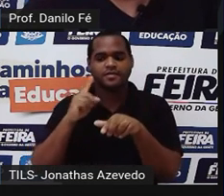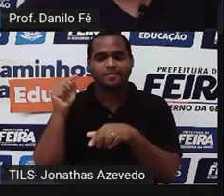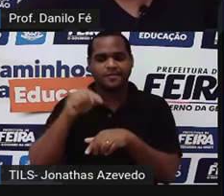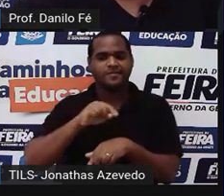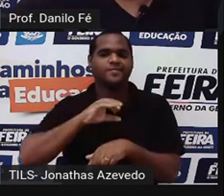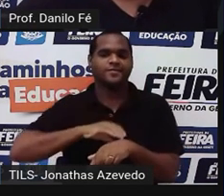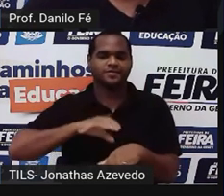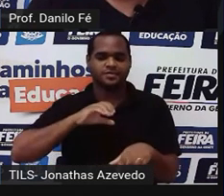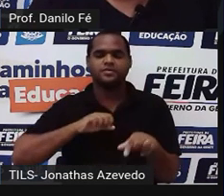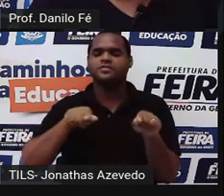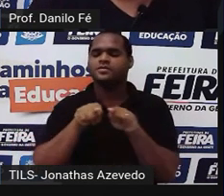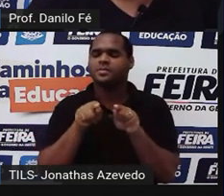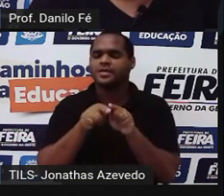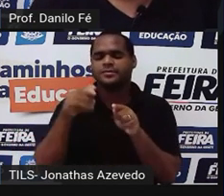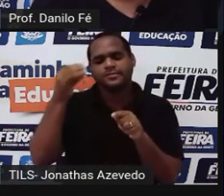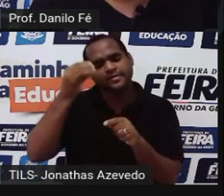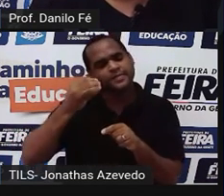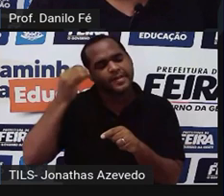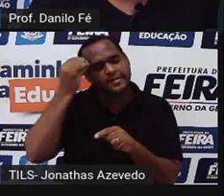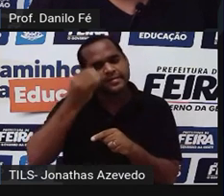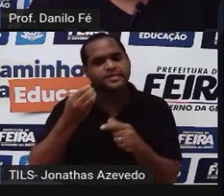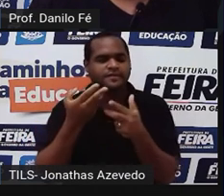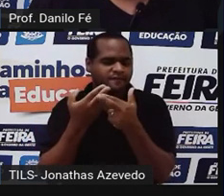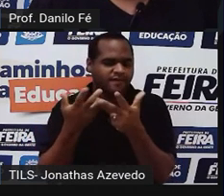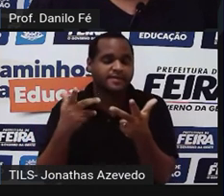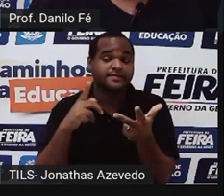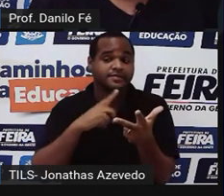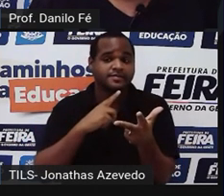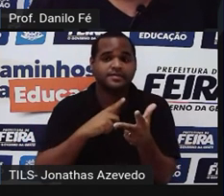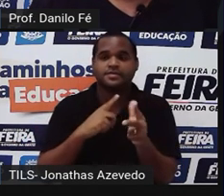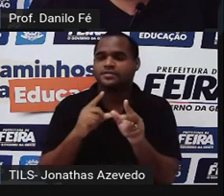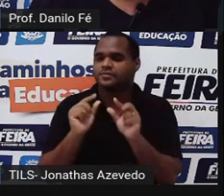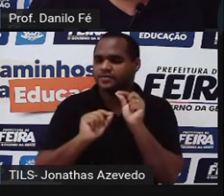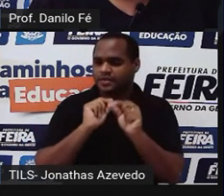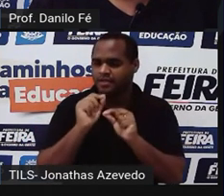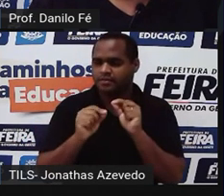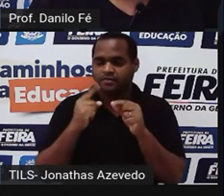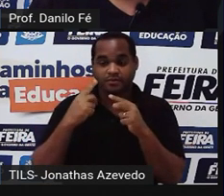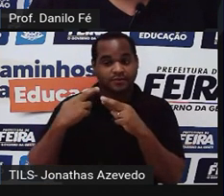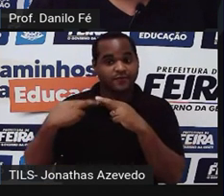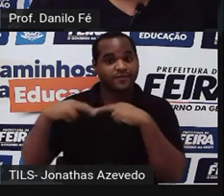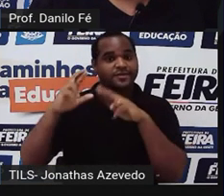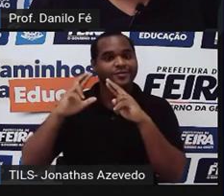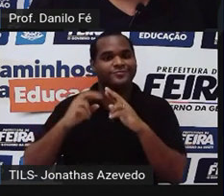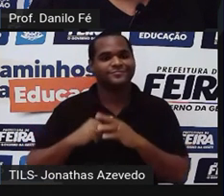Portugal, com tanta experiência, com tanta revolução.